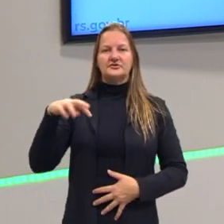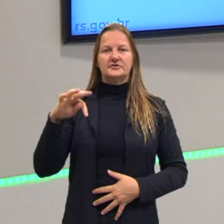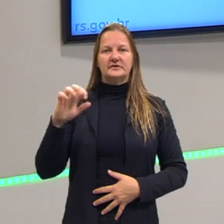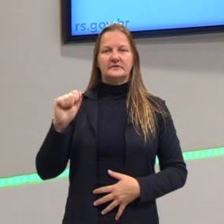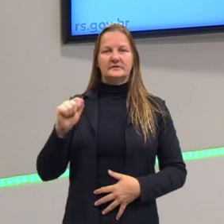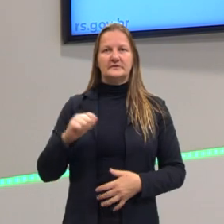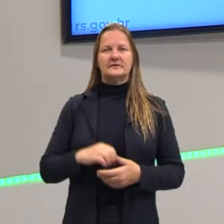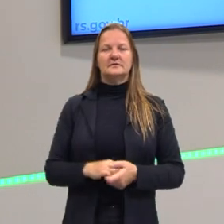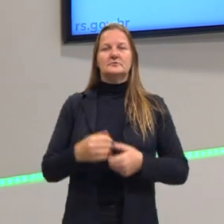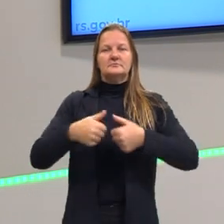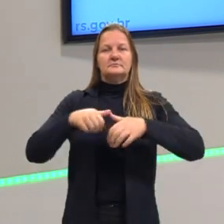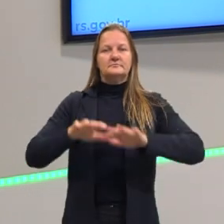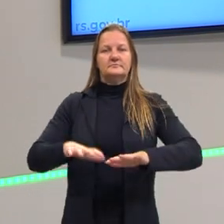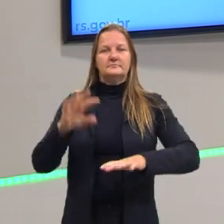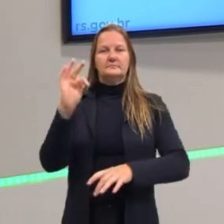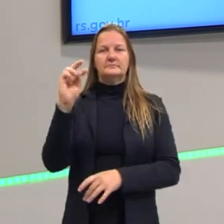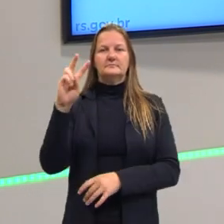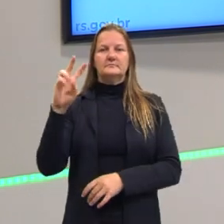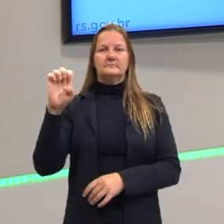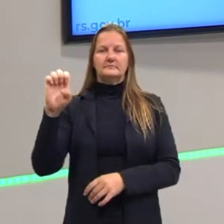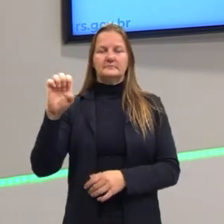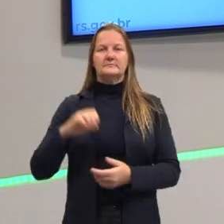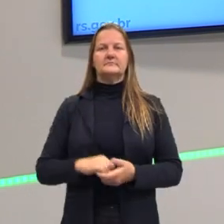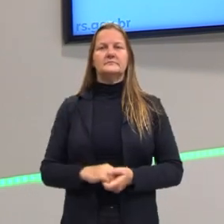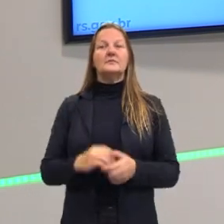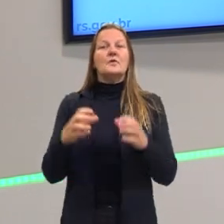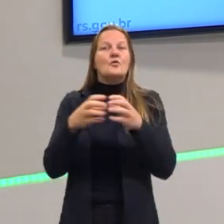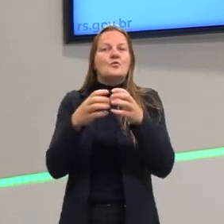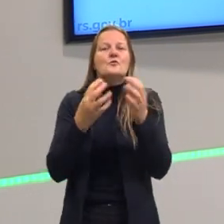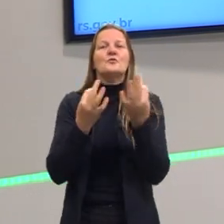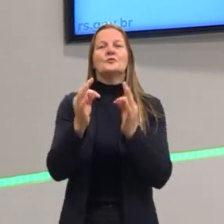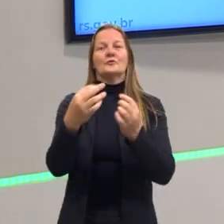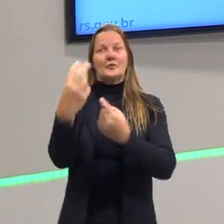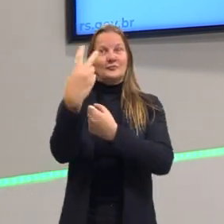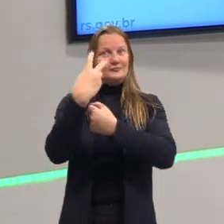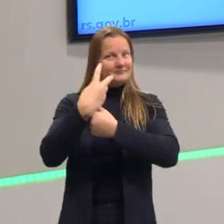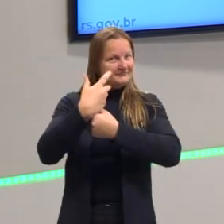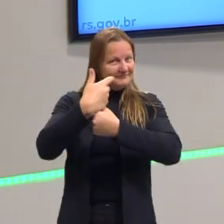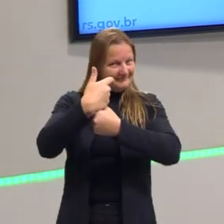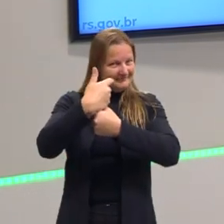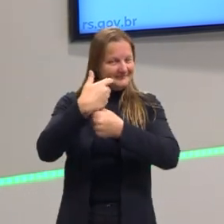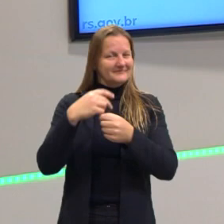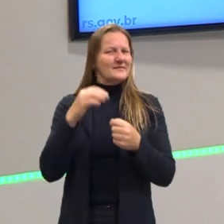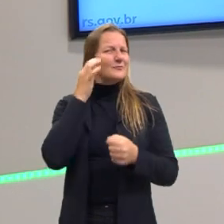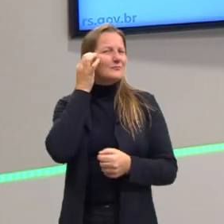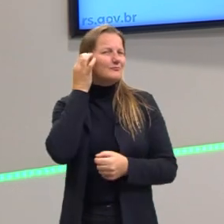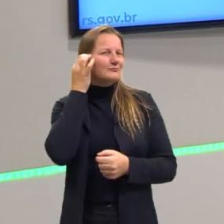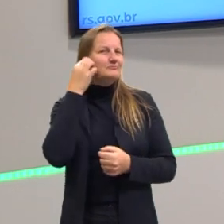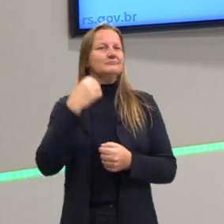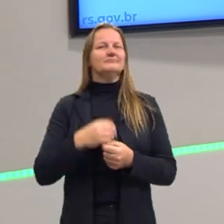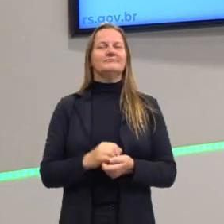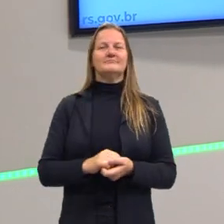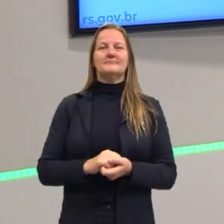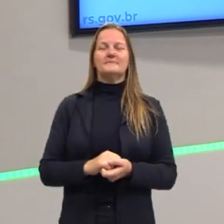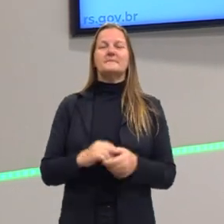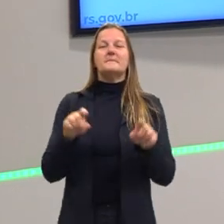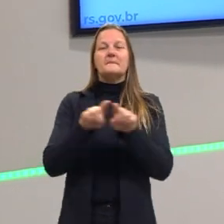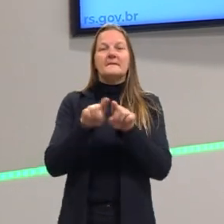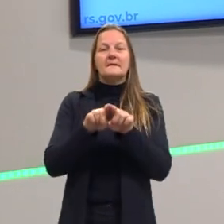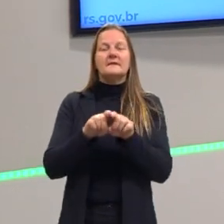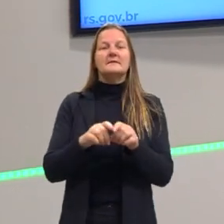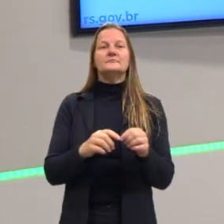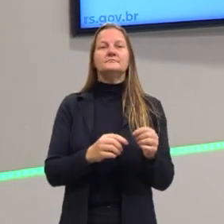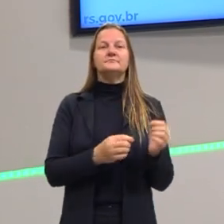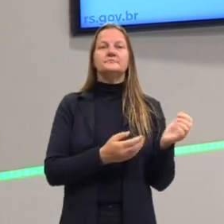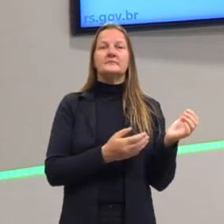Estou aqui no estúdio da TVE Porto Alegre com toda a equipe técnica que nos dá esse apoio para a gravação dessas aulas, juntamente também